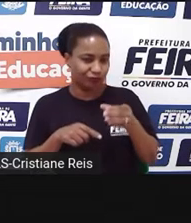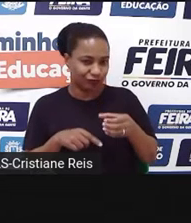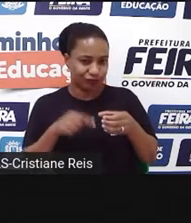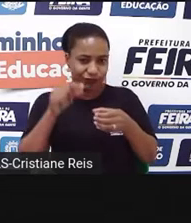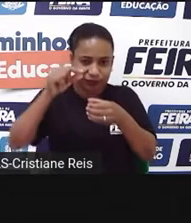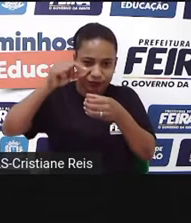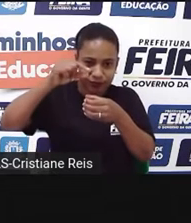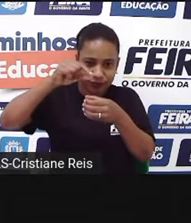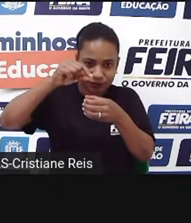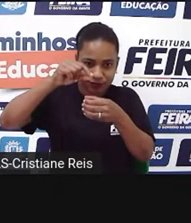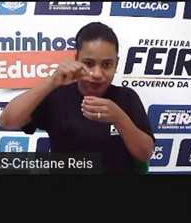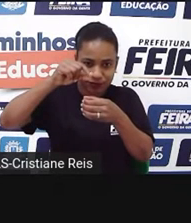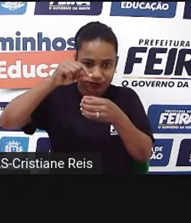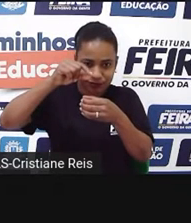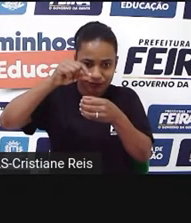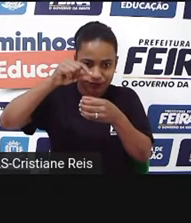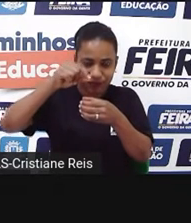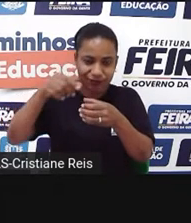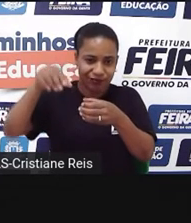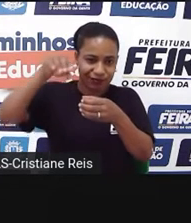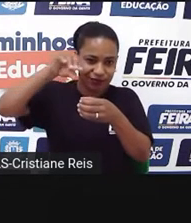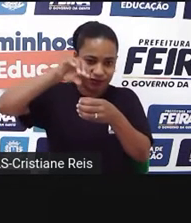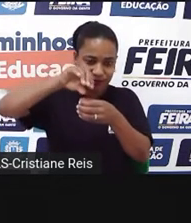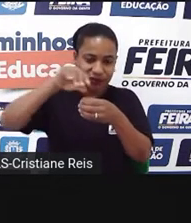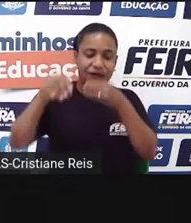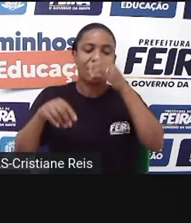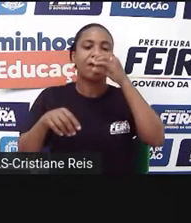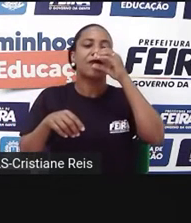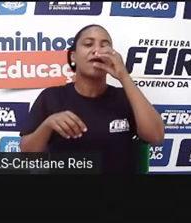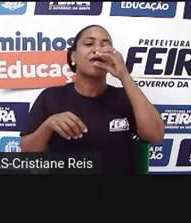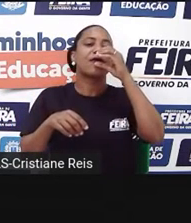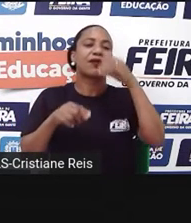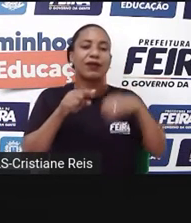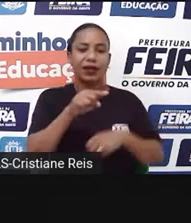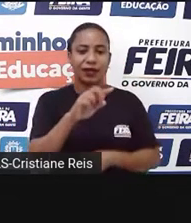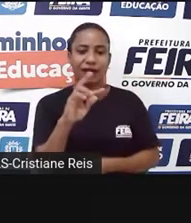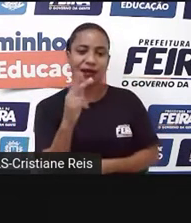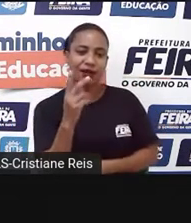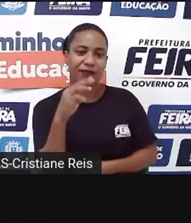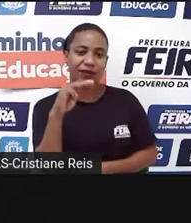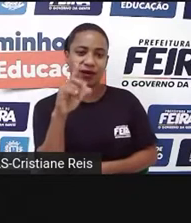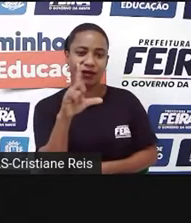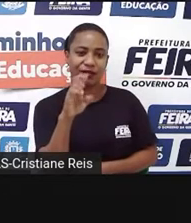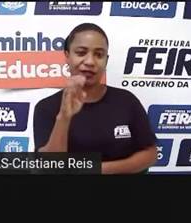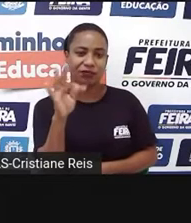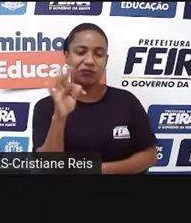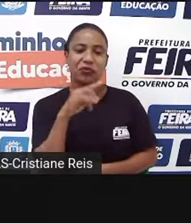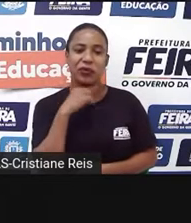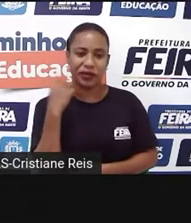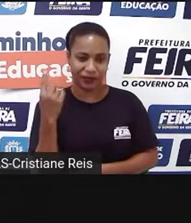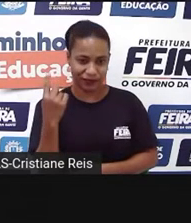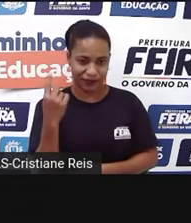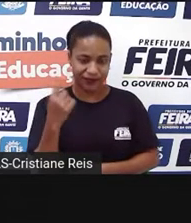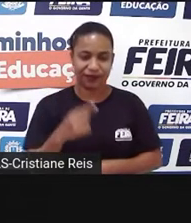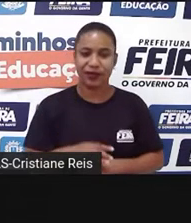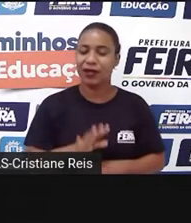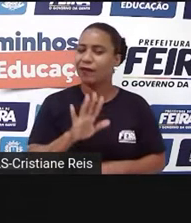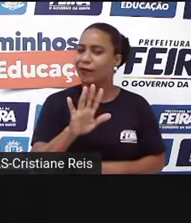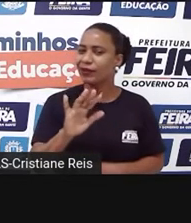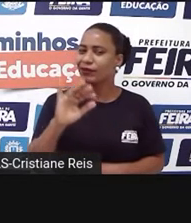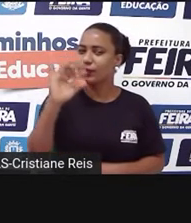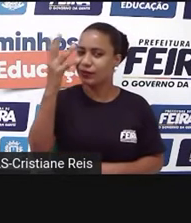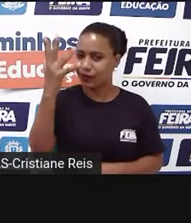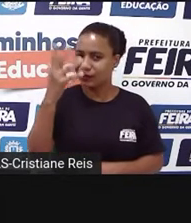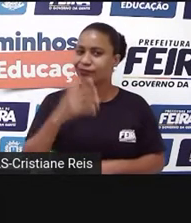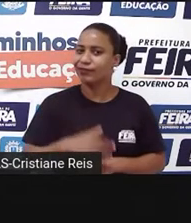espada envenenada, o vinho envenenar. Pronto. Mas aí, o que aconteceu? Durante a batalha, Gertrudes,